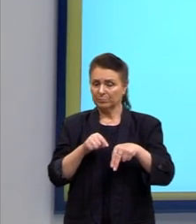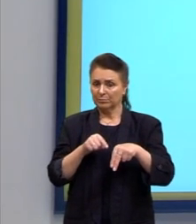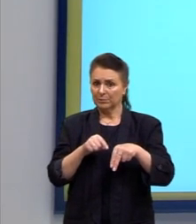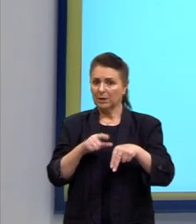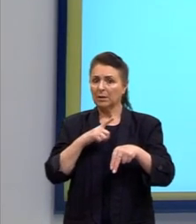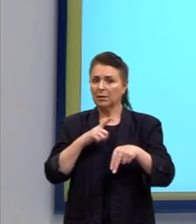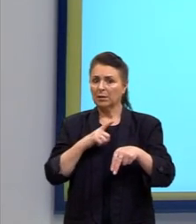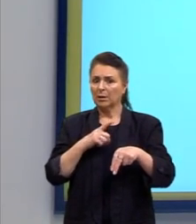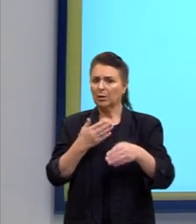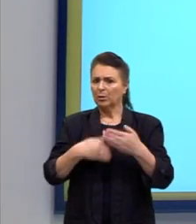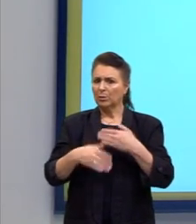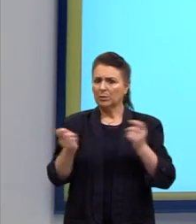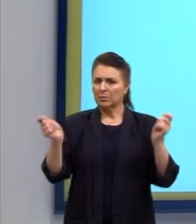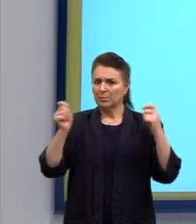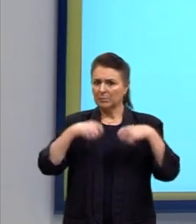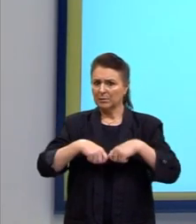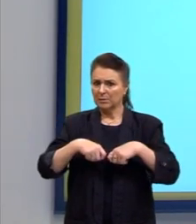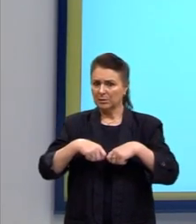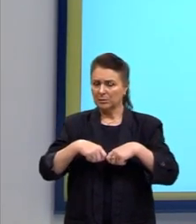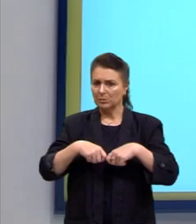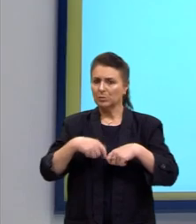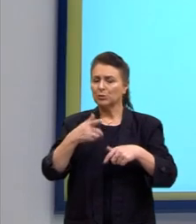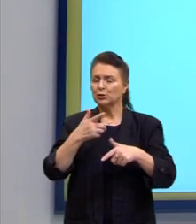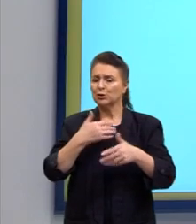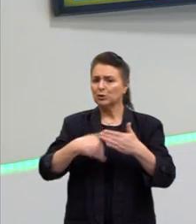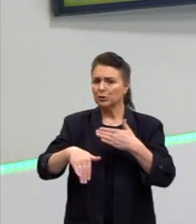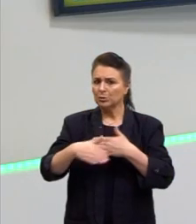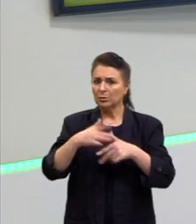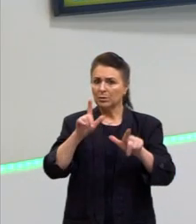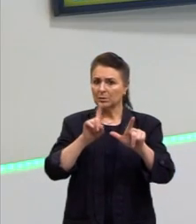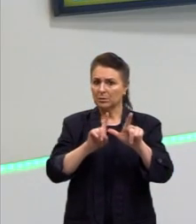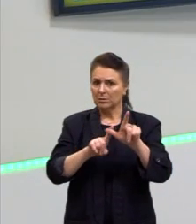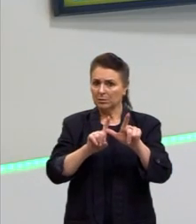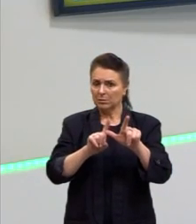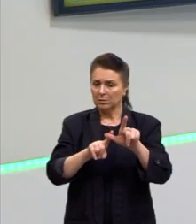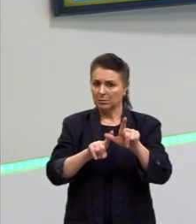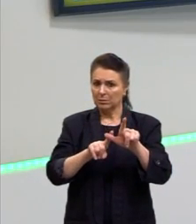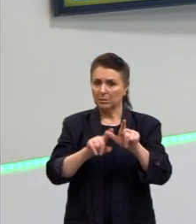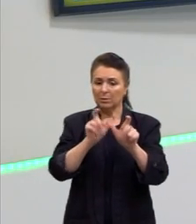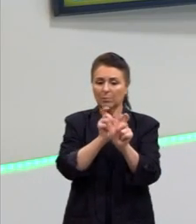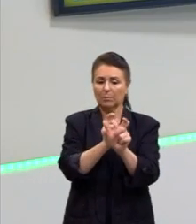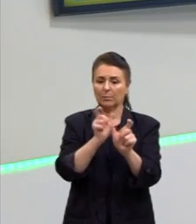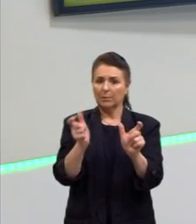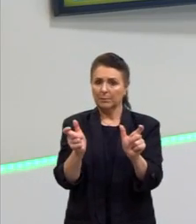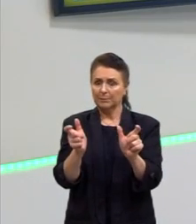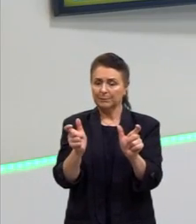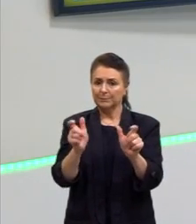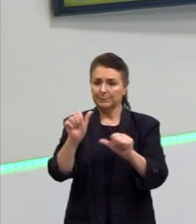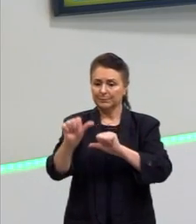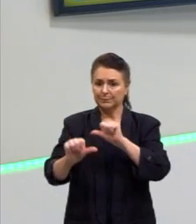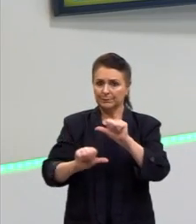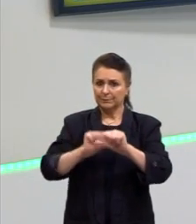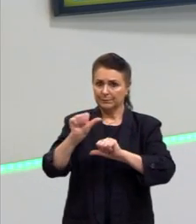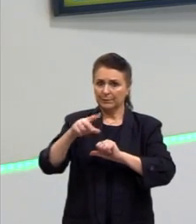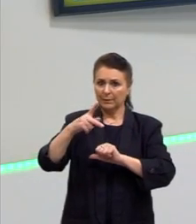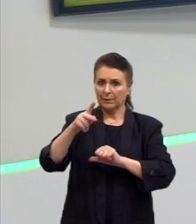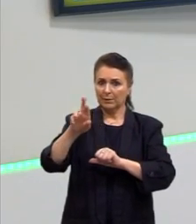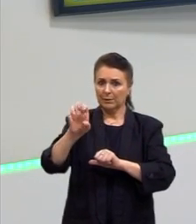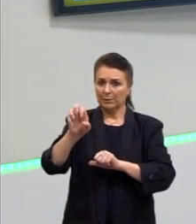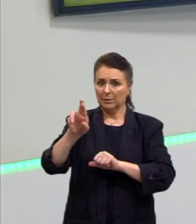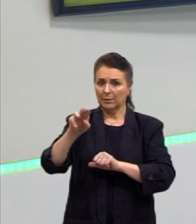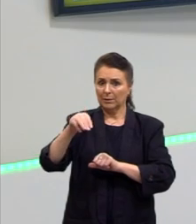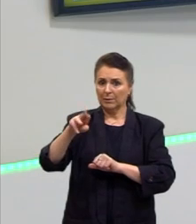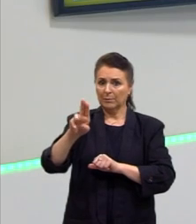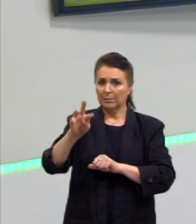possibilidades, envolvendo todas as letras. Então, é uma permutação. Mas, entra a